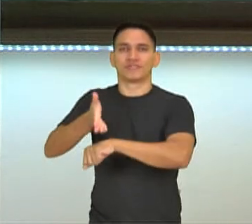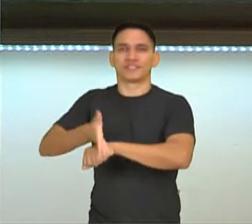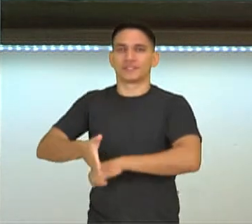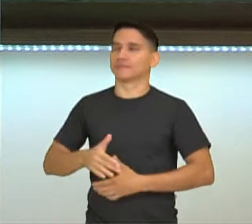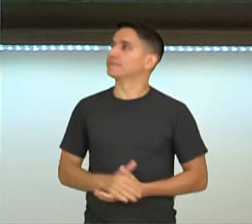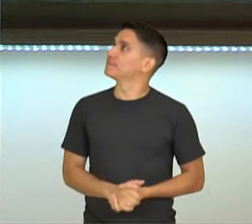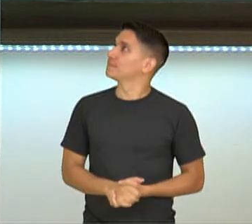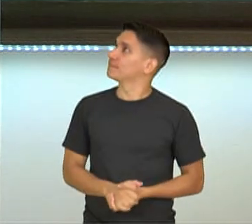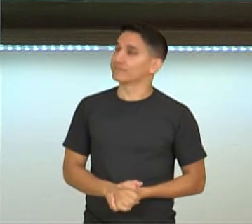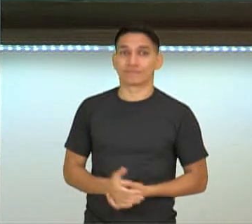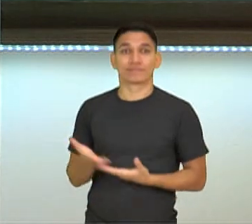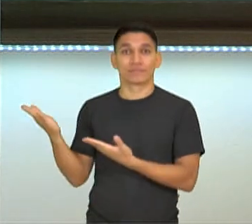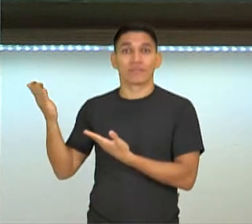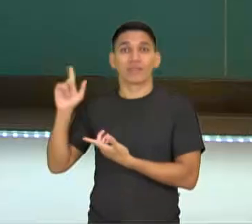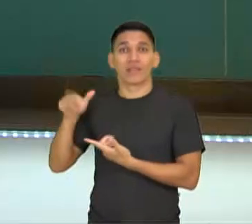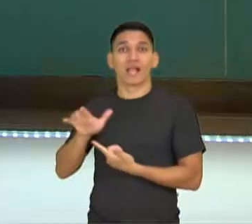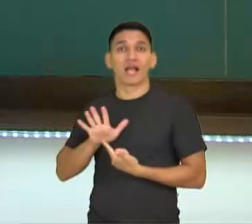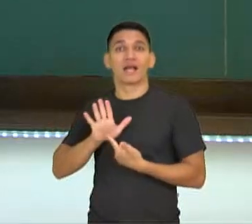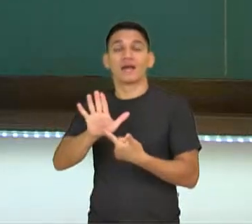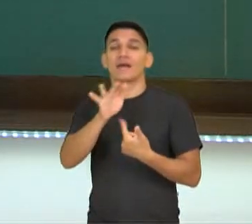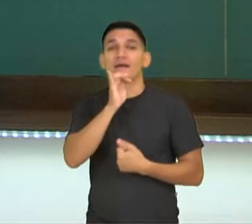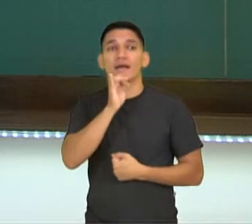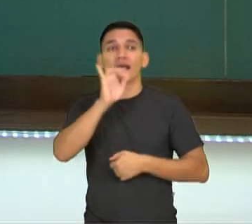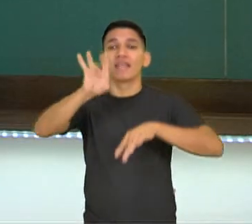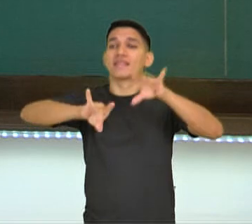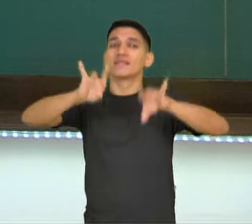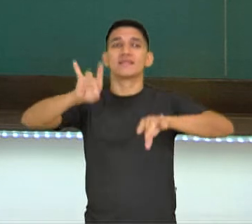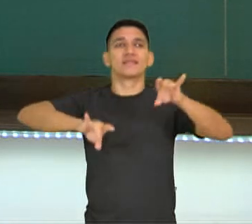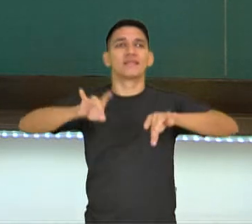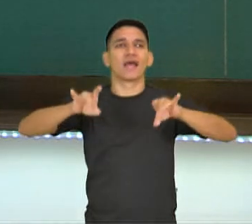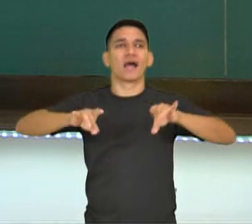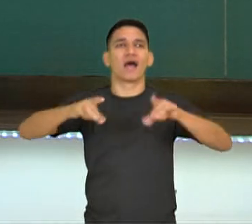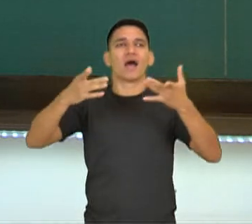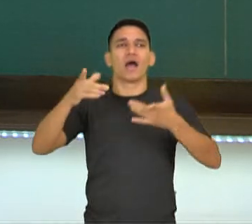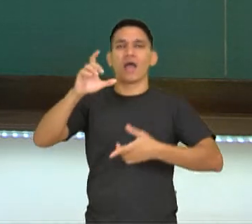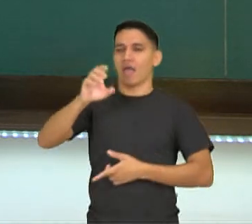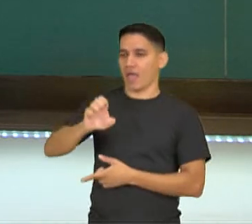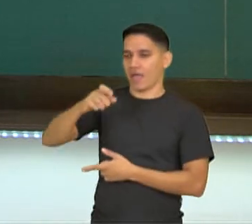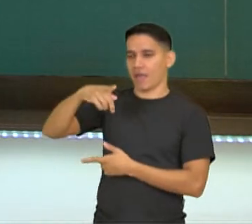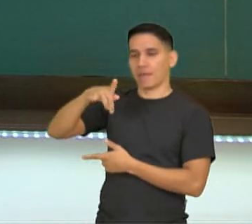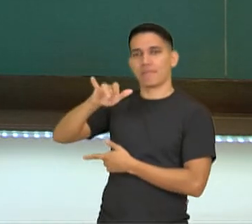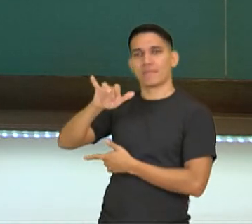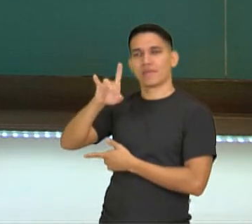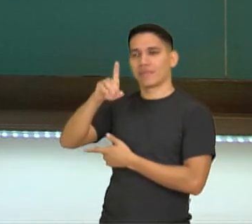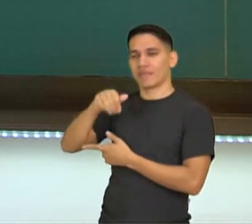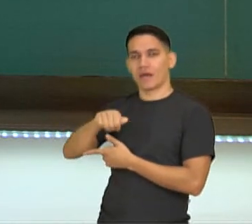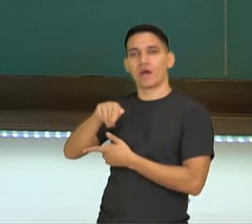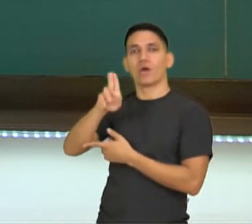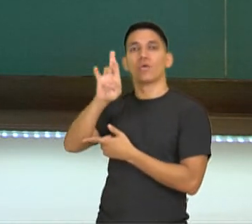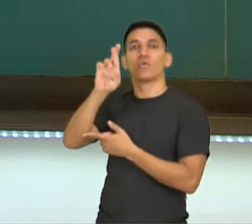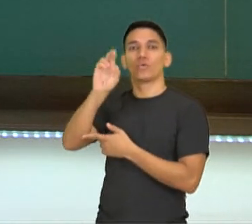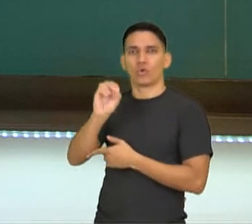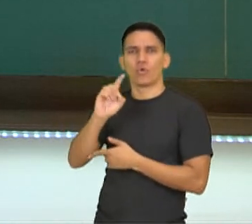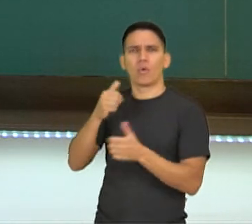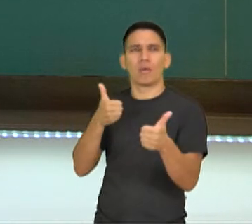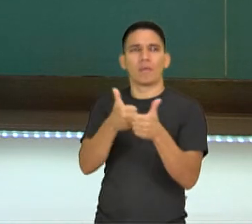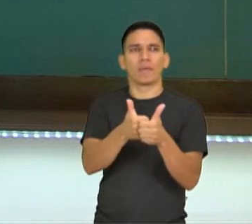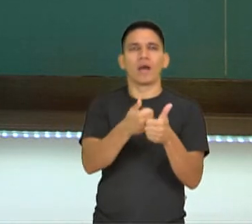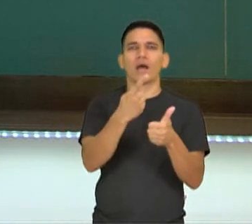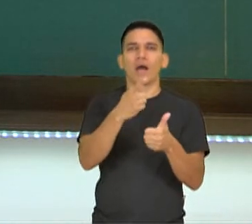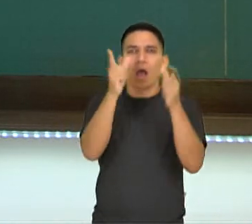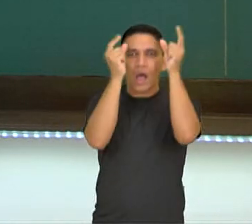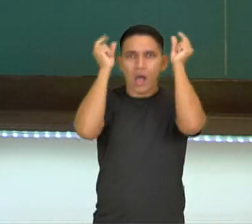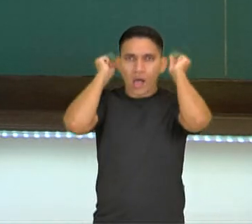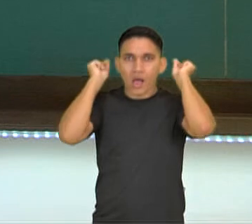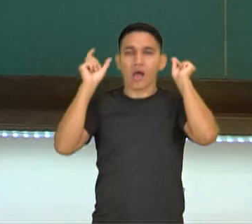Aqui um exemplo do Teatro Epidauro, né? Na Grécia. Então, cerca de 130 quilômetros de Atenas, né? Em